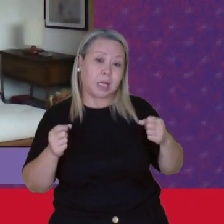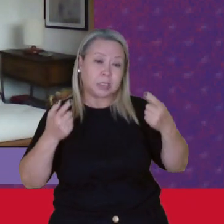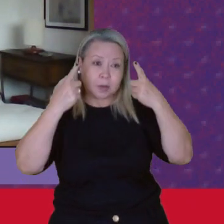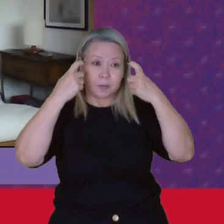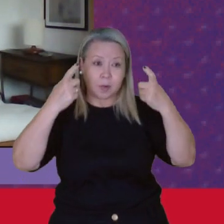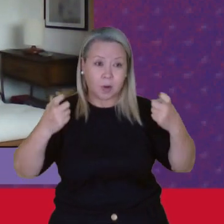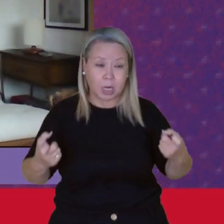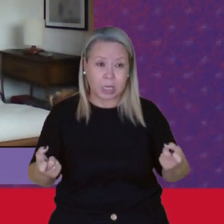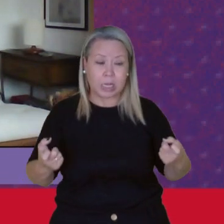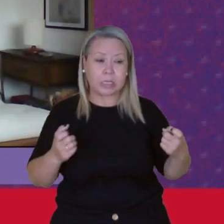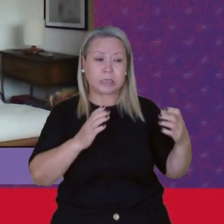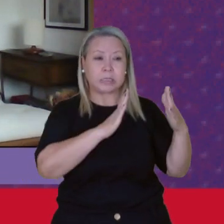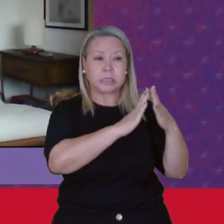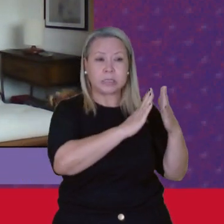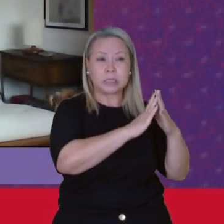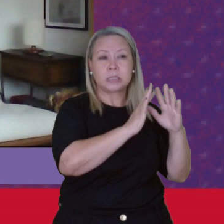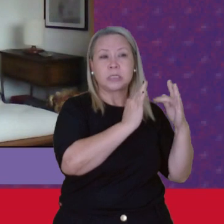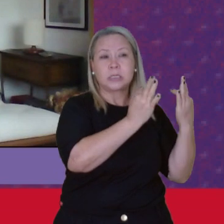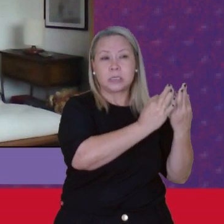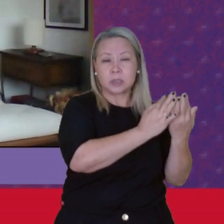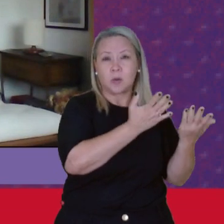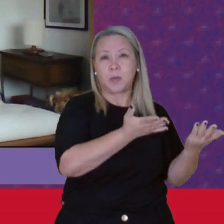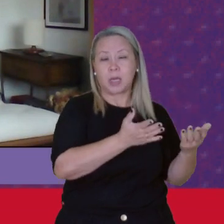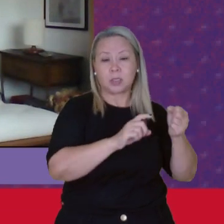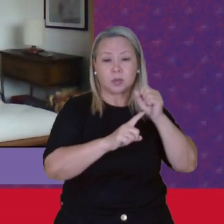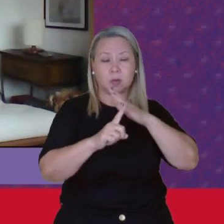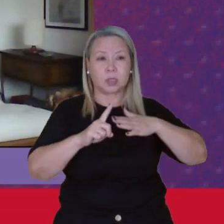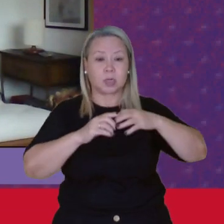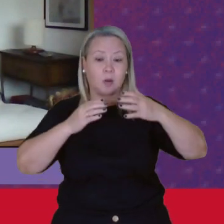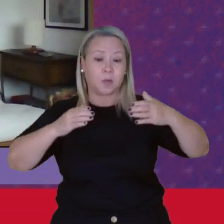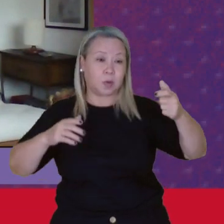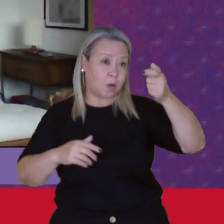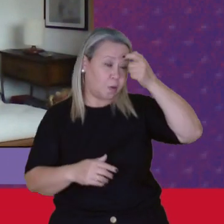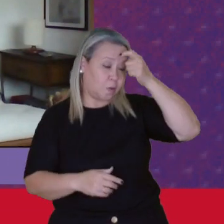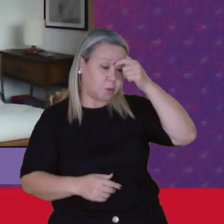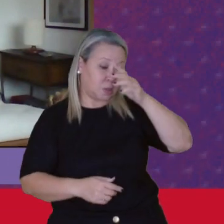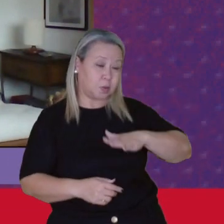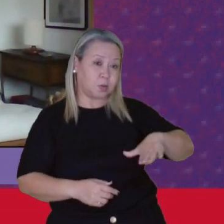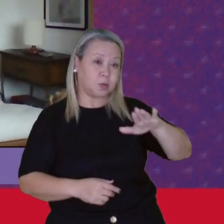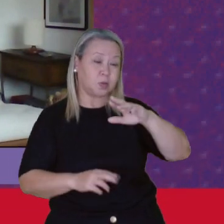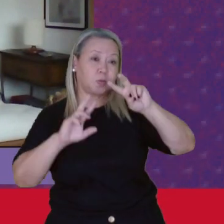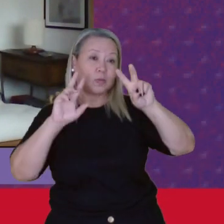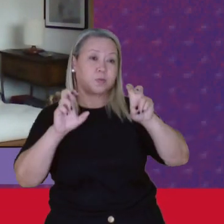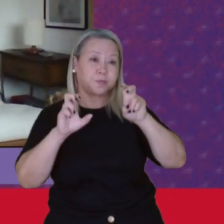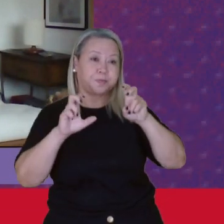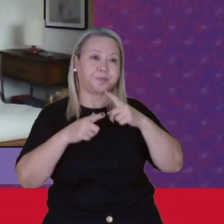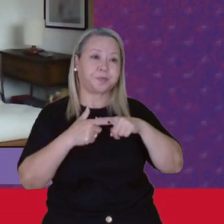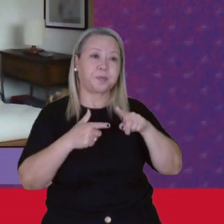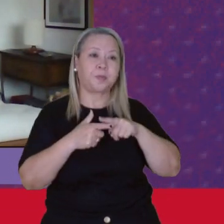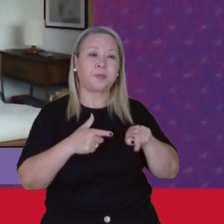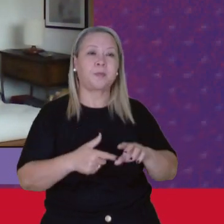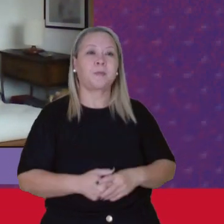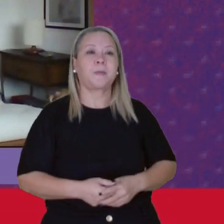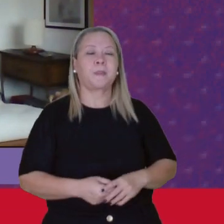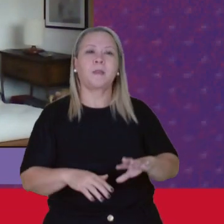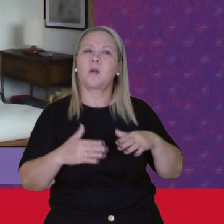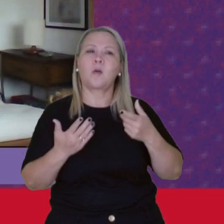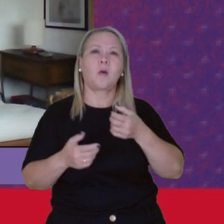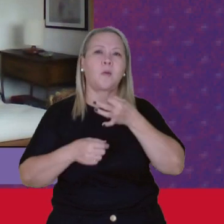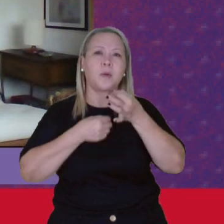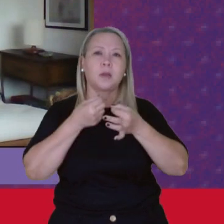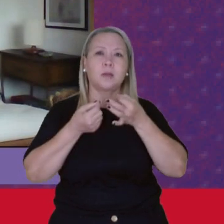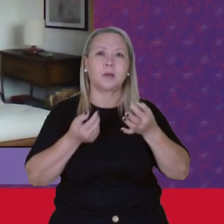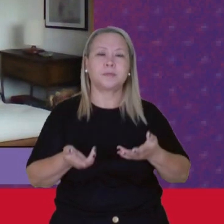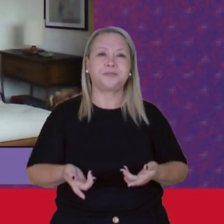Doméstica Também Vocês acham Que a sociedade Ampliou a consciência Sobre esse problema Qual a opinião Agora